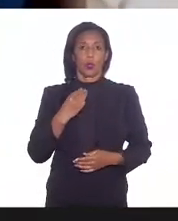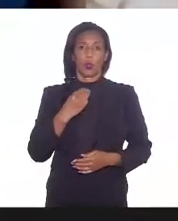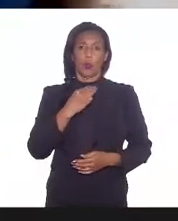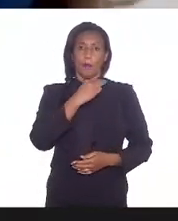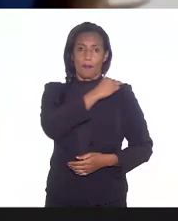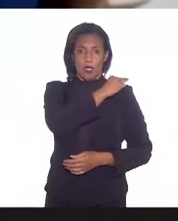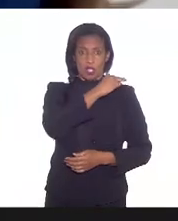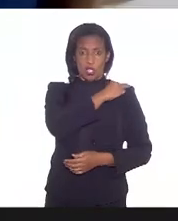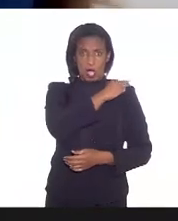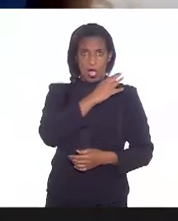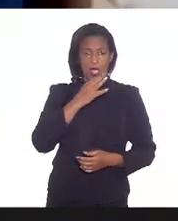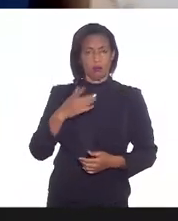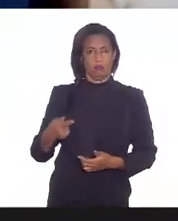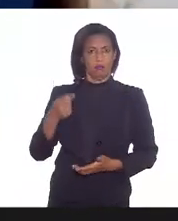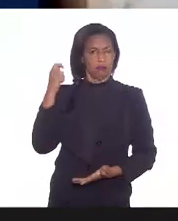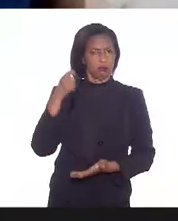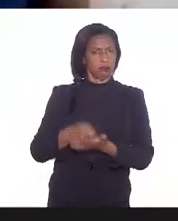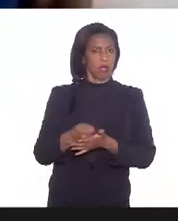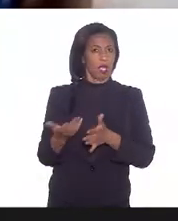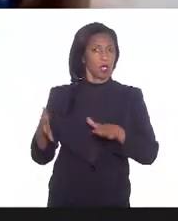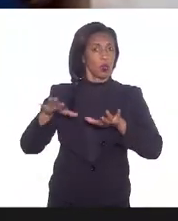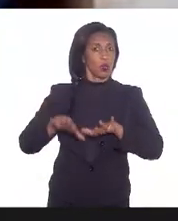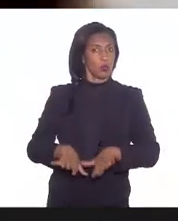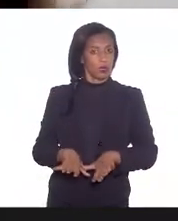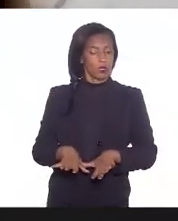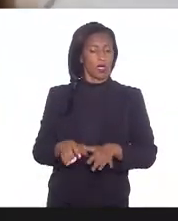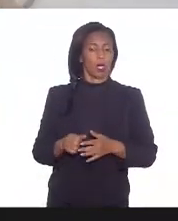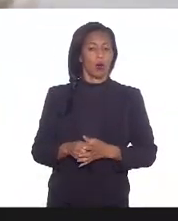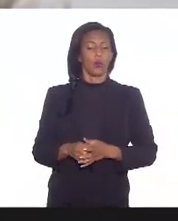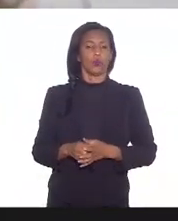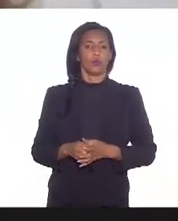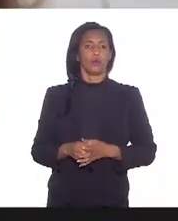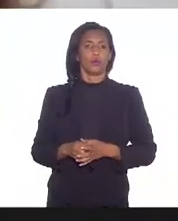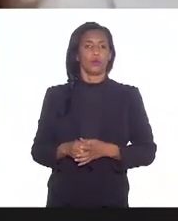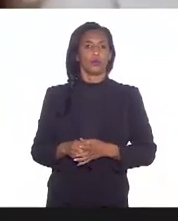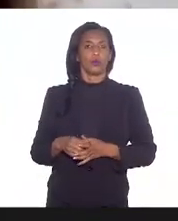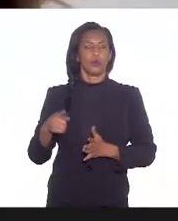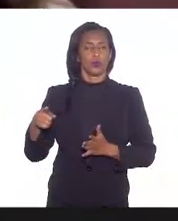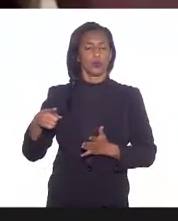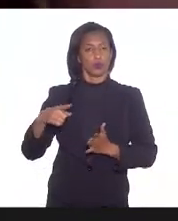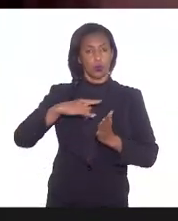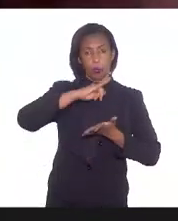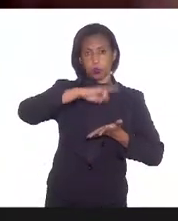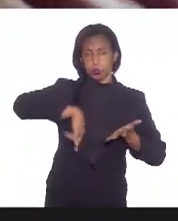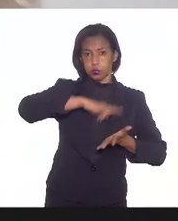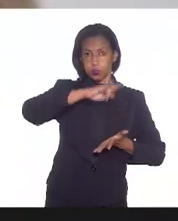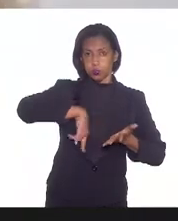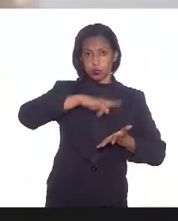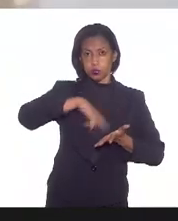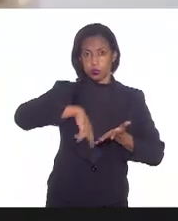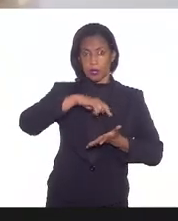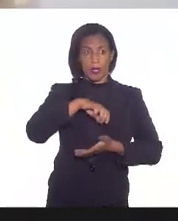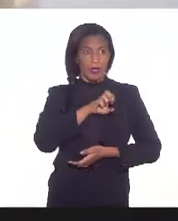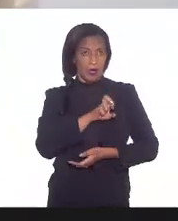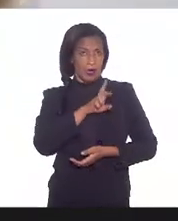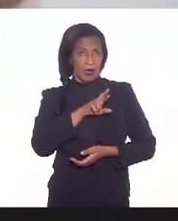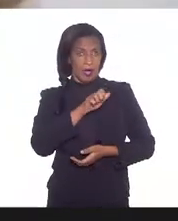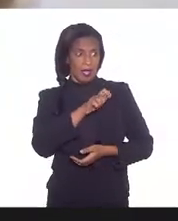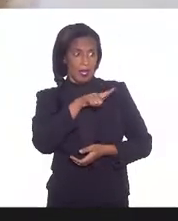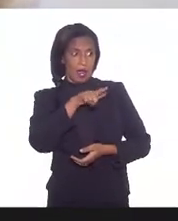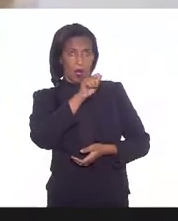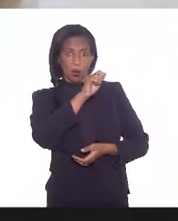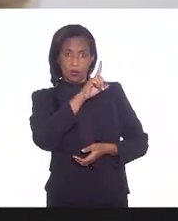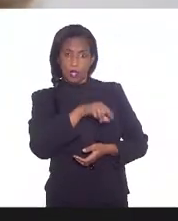decretou a inclusão do campo ocupação nas notificações e a Heralda e sua equipe vem